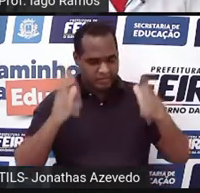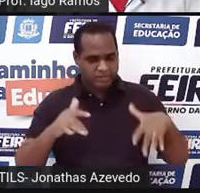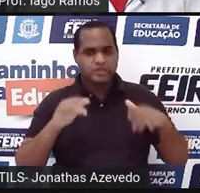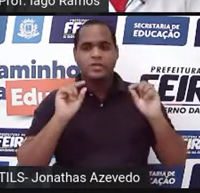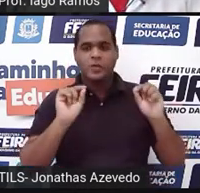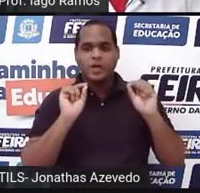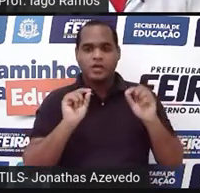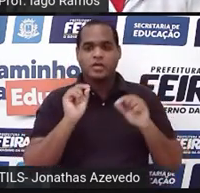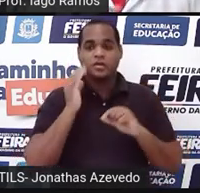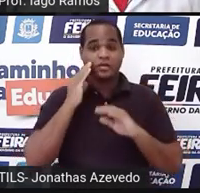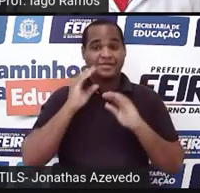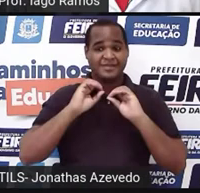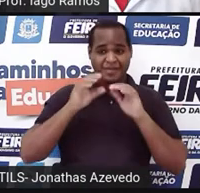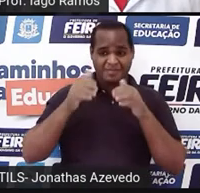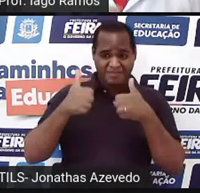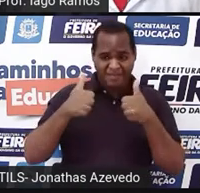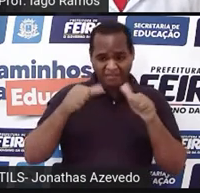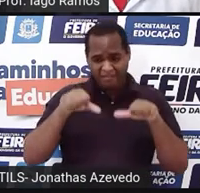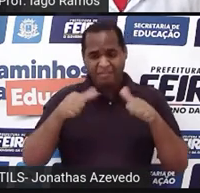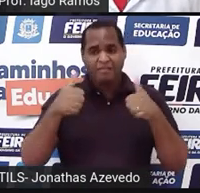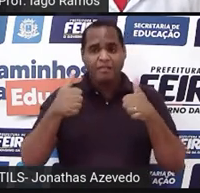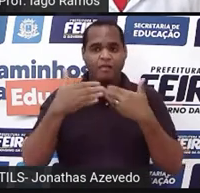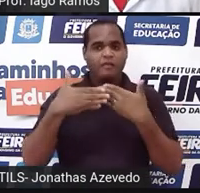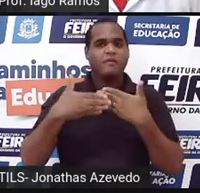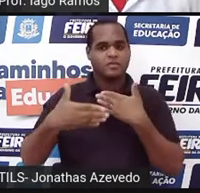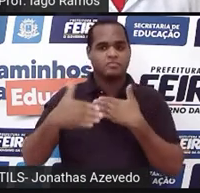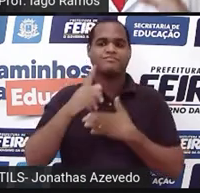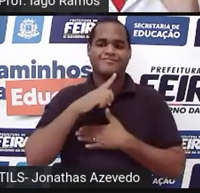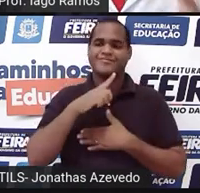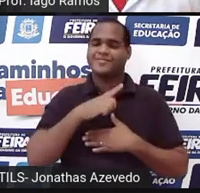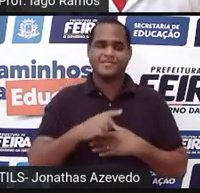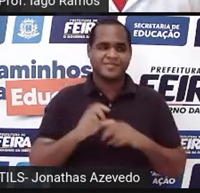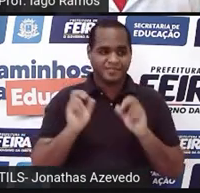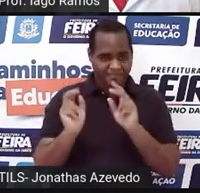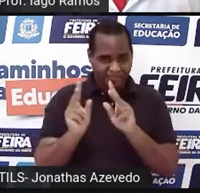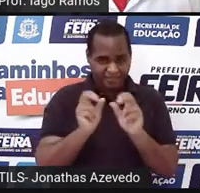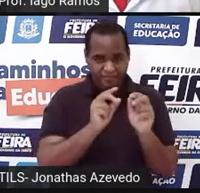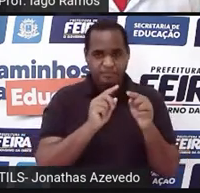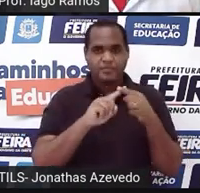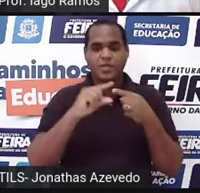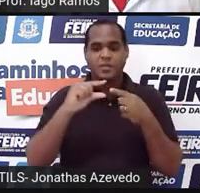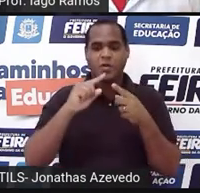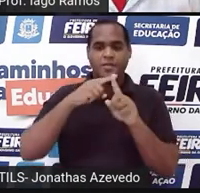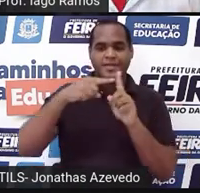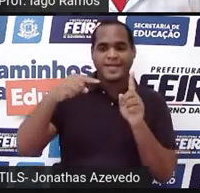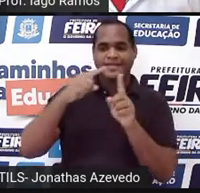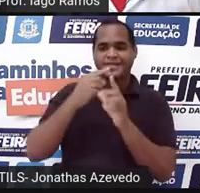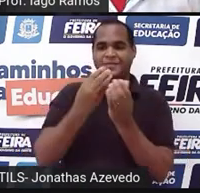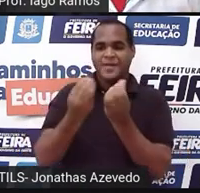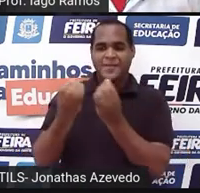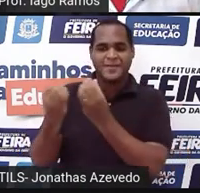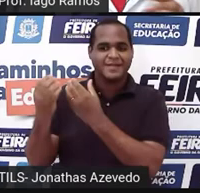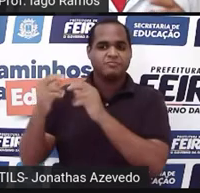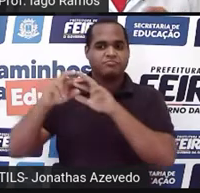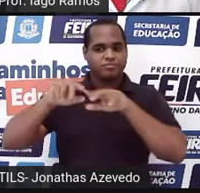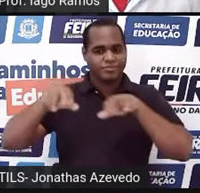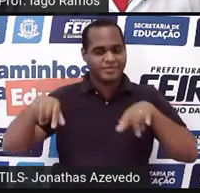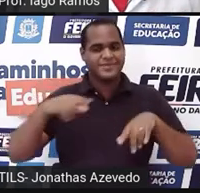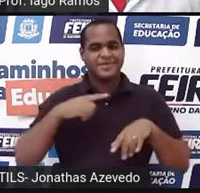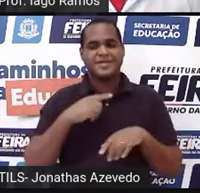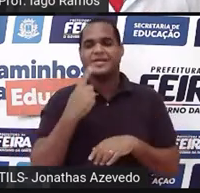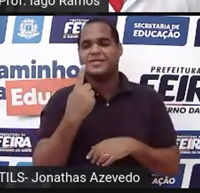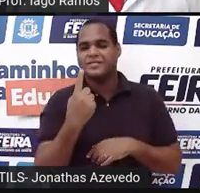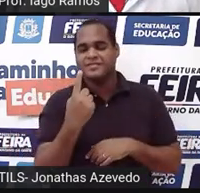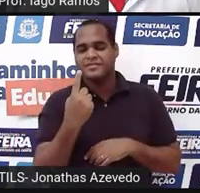a gente está entendendo, para a gente poder avançar, tá bom? Pouco, metade, maioria, bastante, número